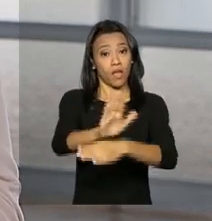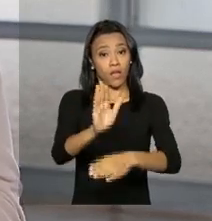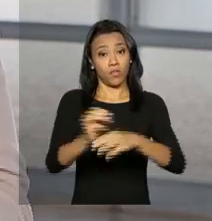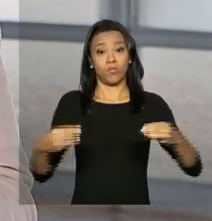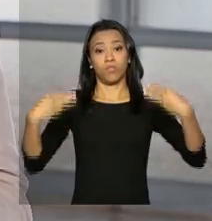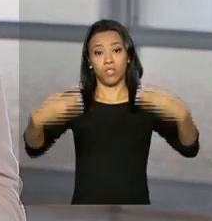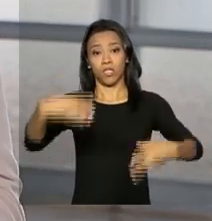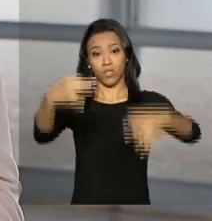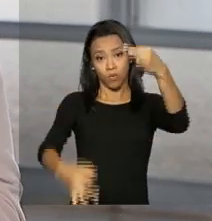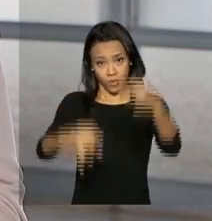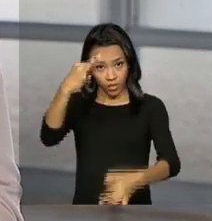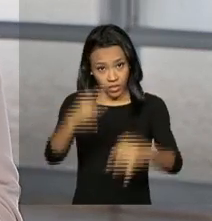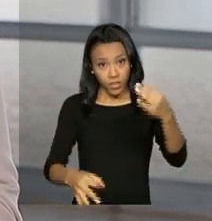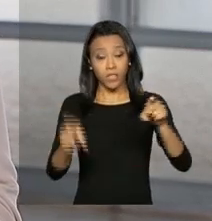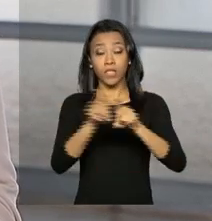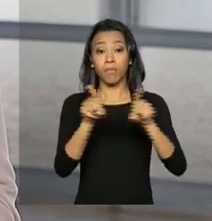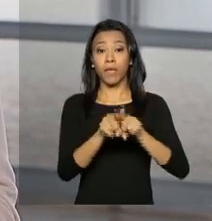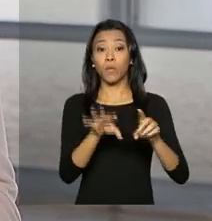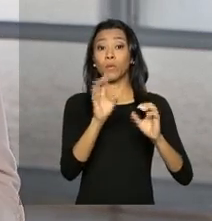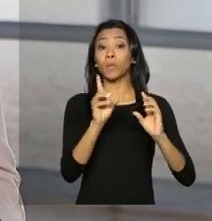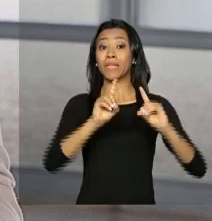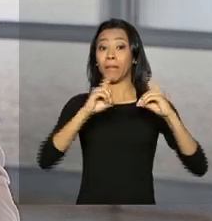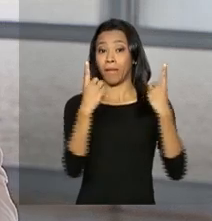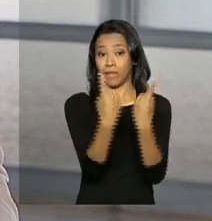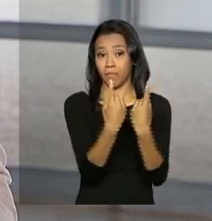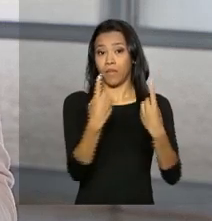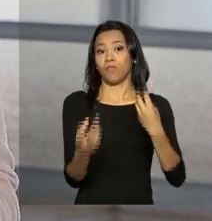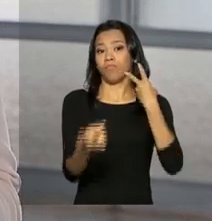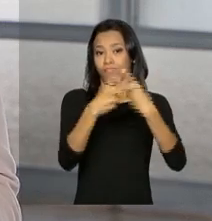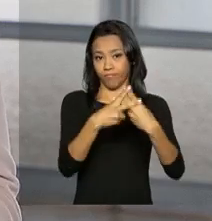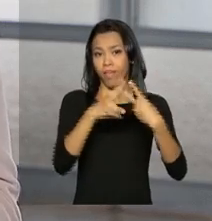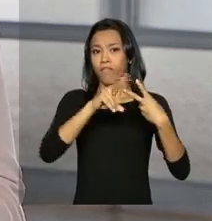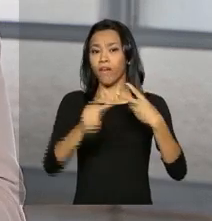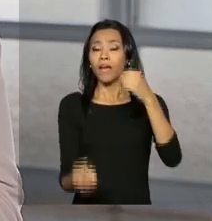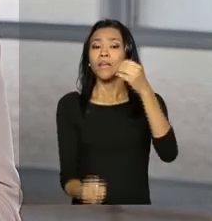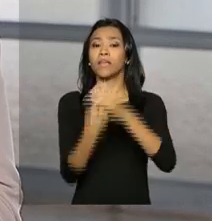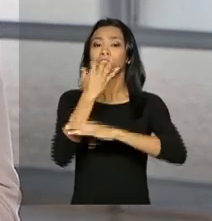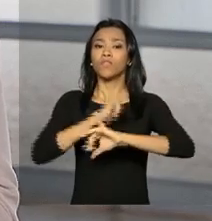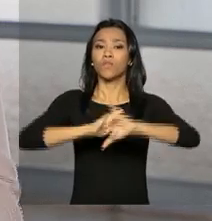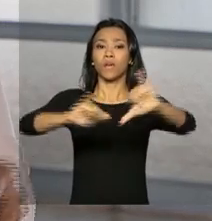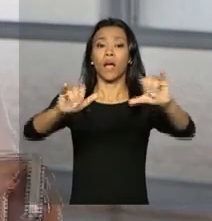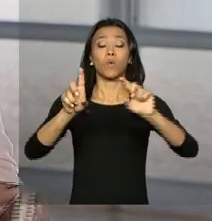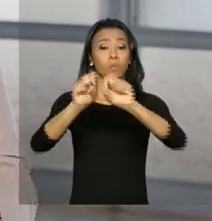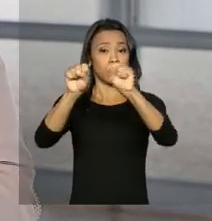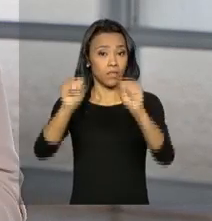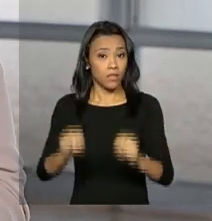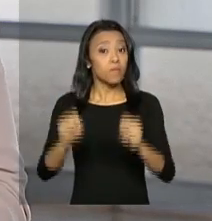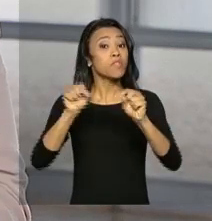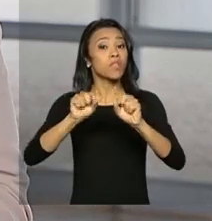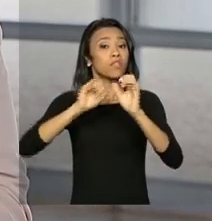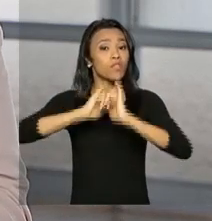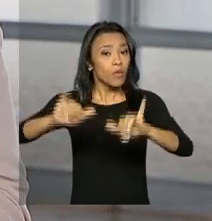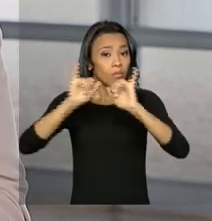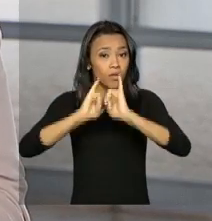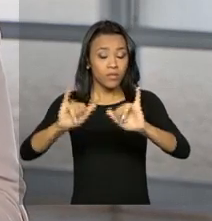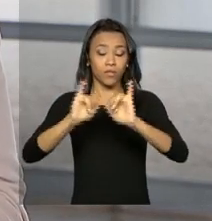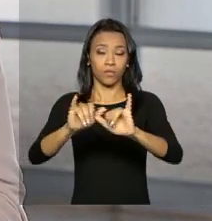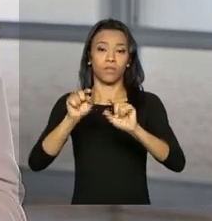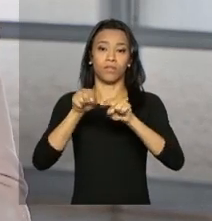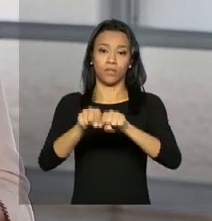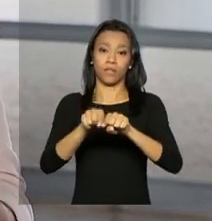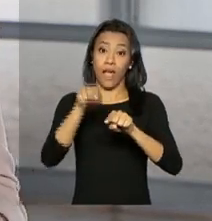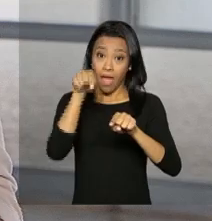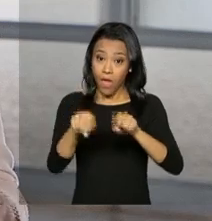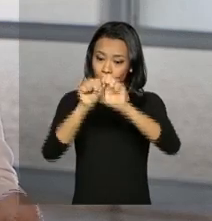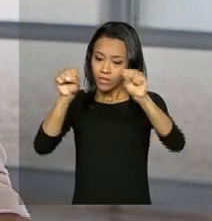Departamento Penitenciário Nacional vão lançar o SISDPEN, que é o Sistema de Informações do Departamento Penitenciário Nacional.